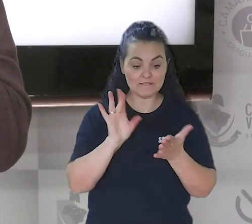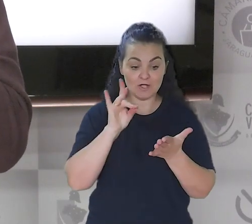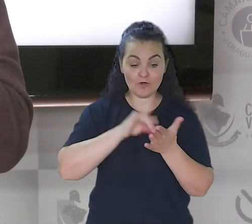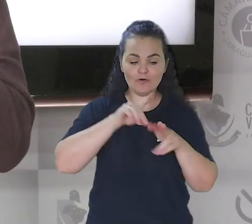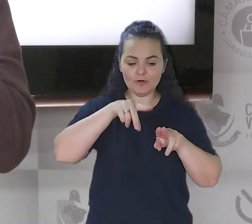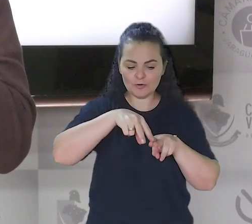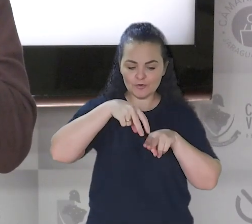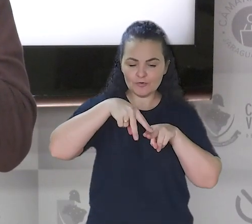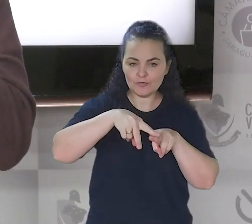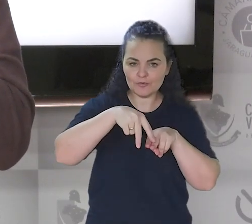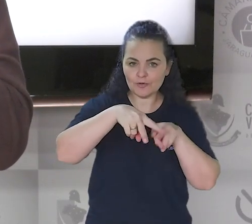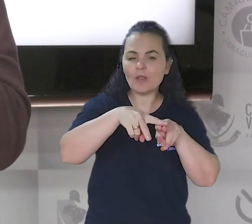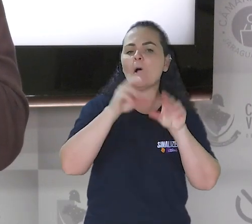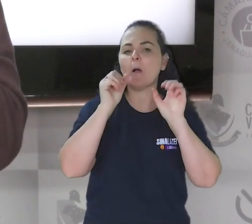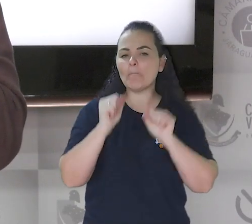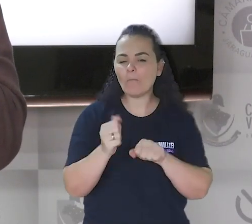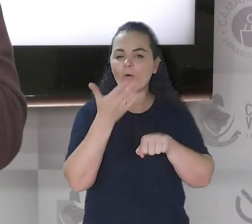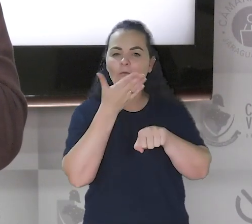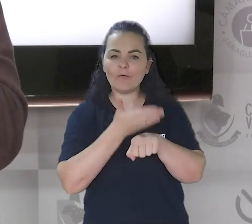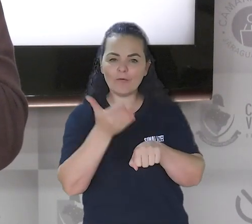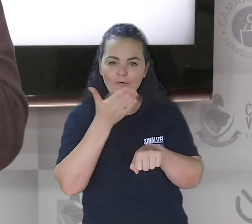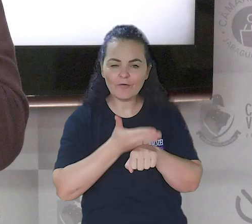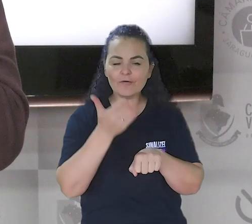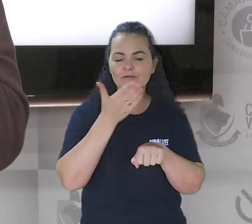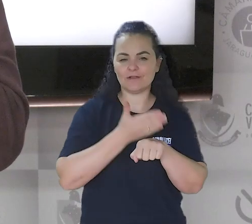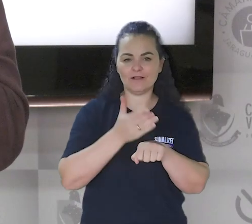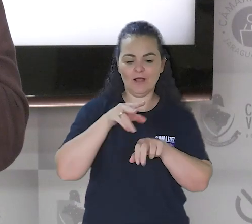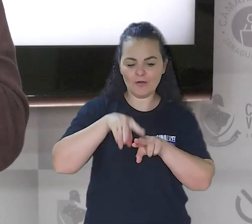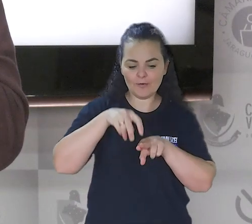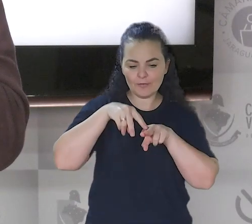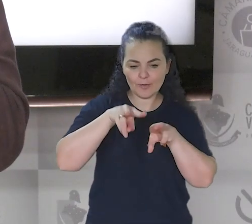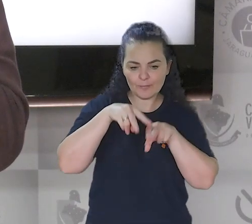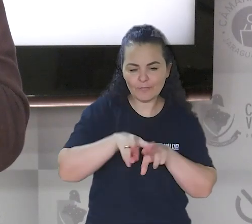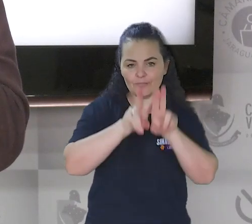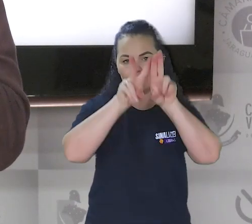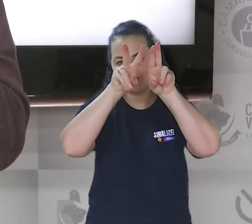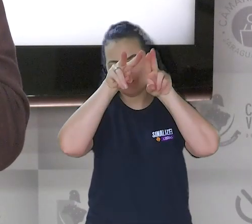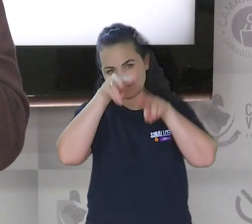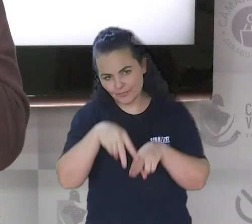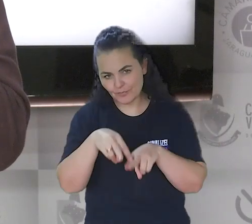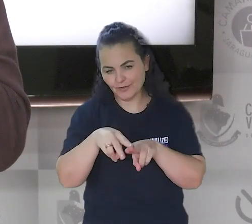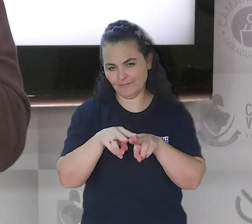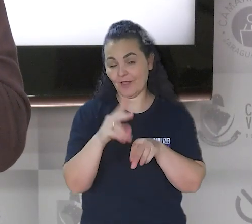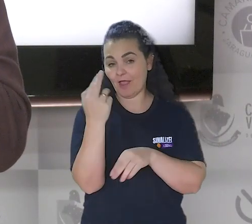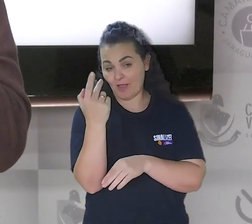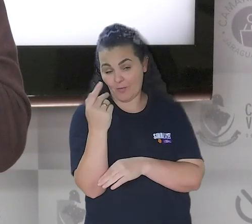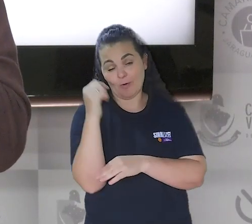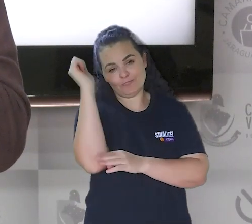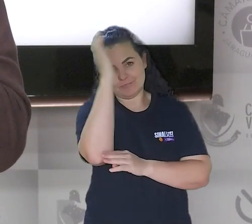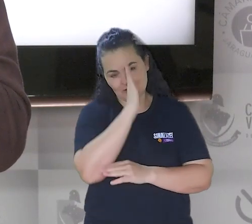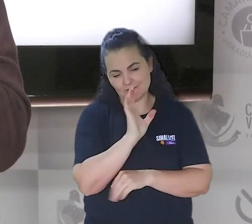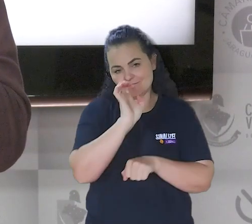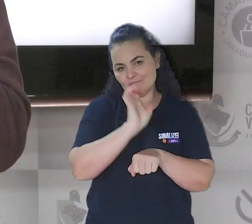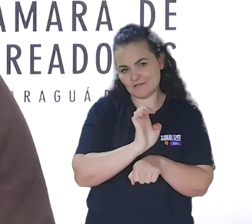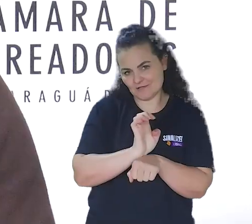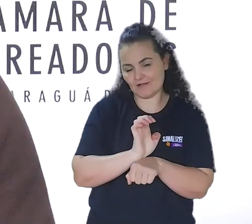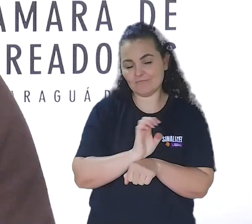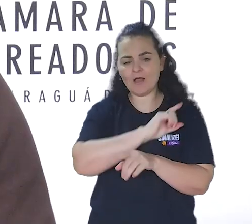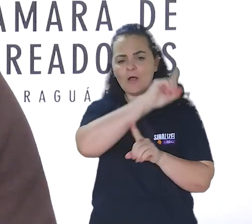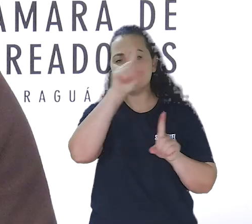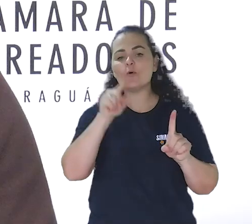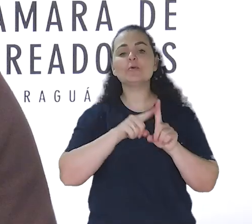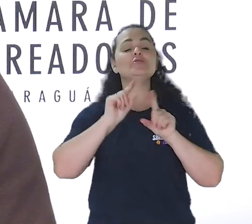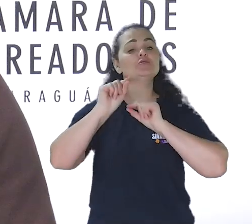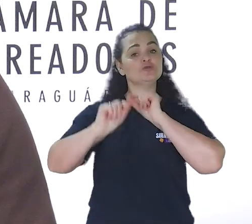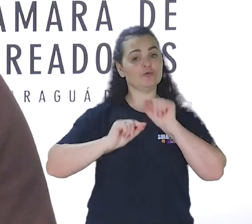skatistas jaraguenses o espaço adequado para treinos em um circuito de obstáculos semelhantes aos das competições nacionais e internacionais. A